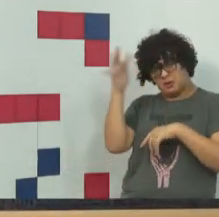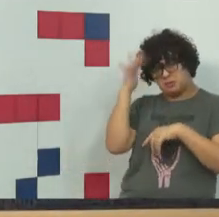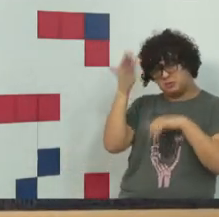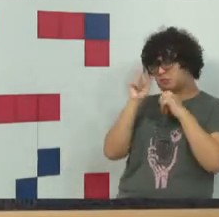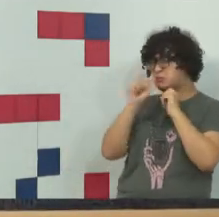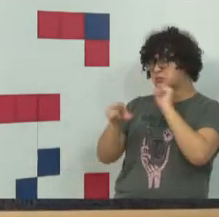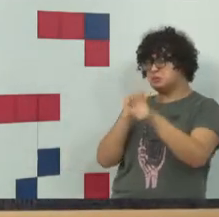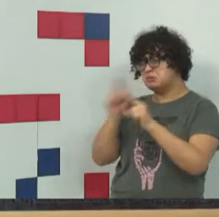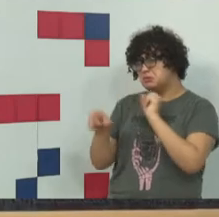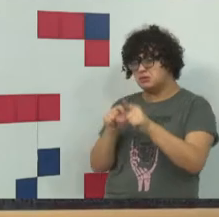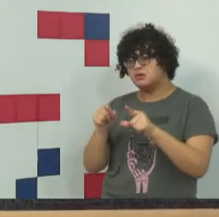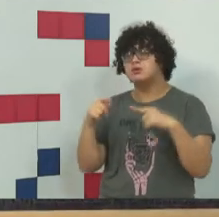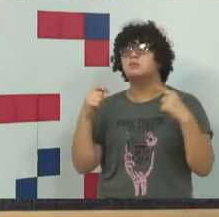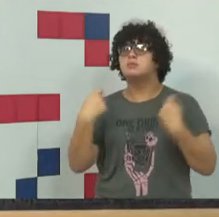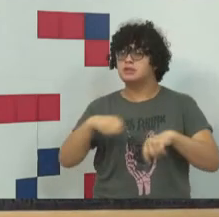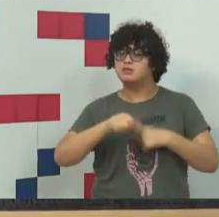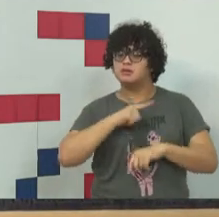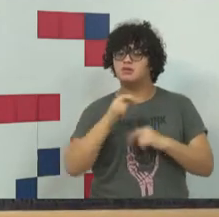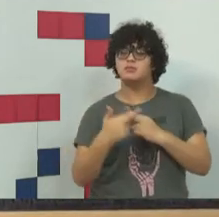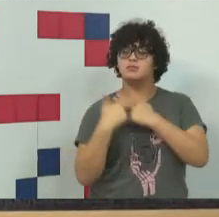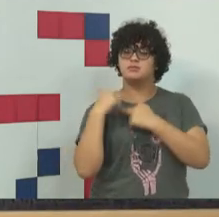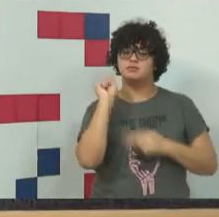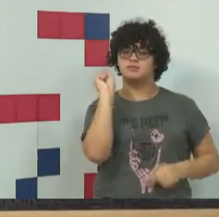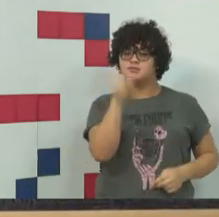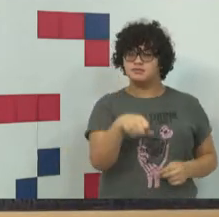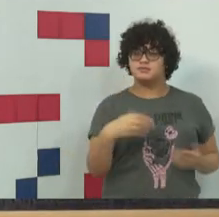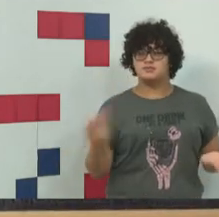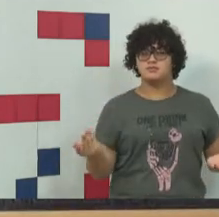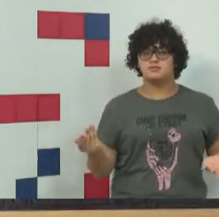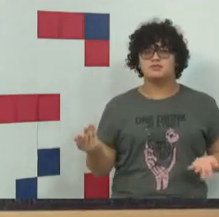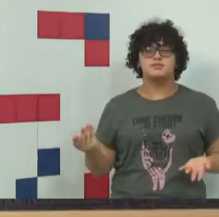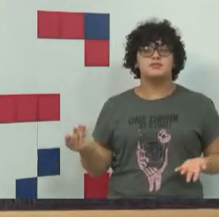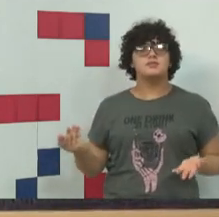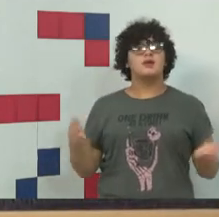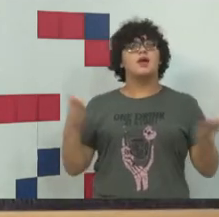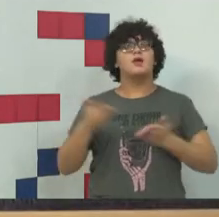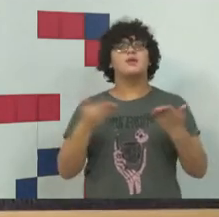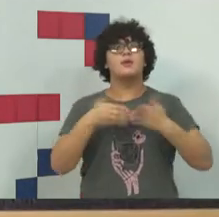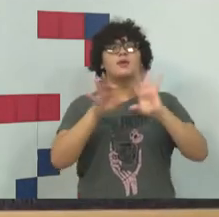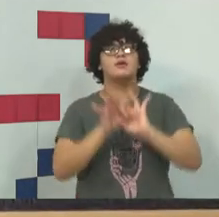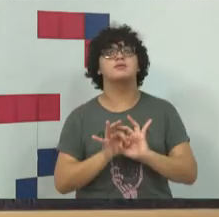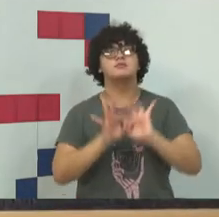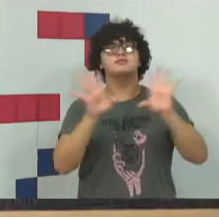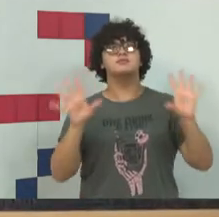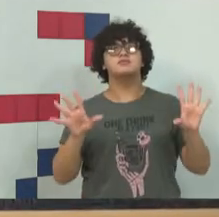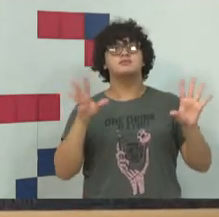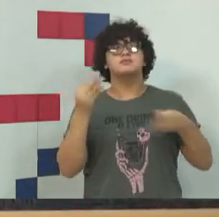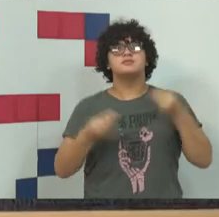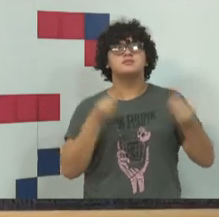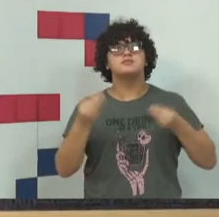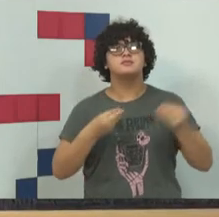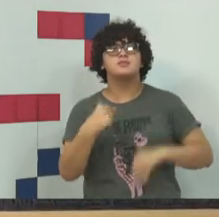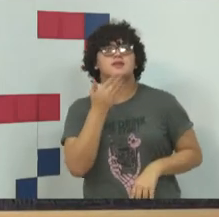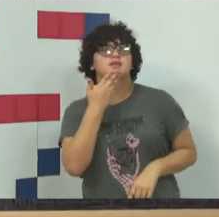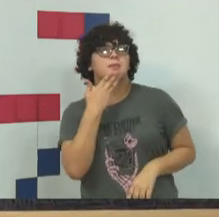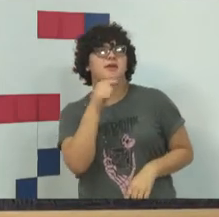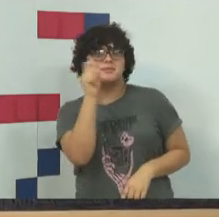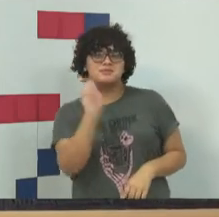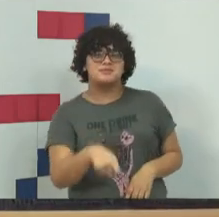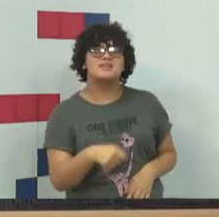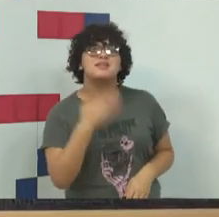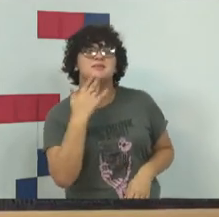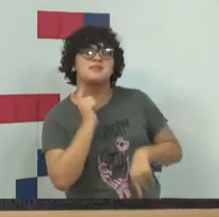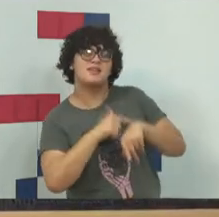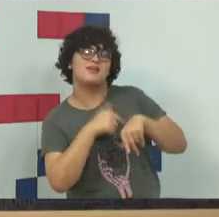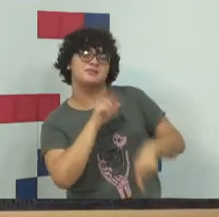Existem responsabilidades. E a liberdade de expressão, ela pressupõe